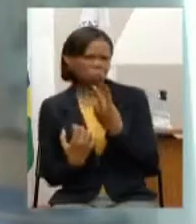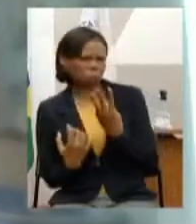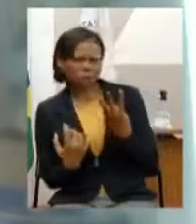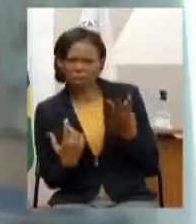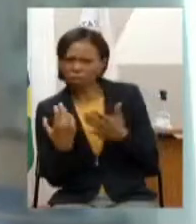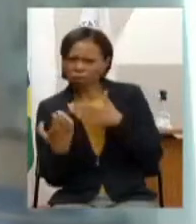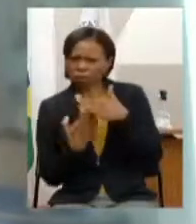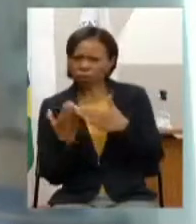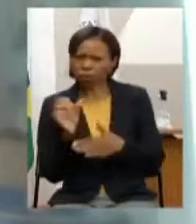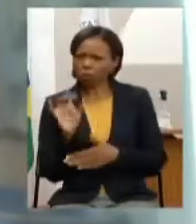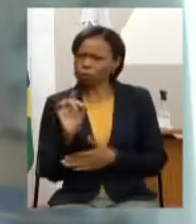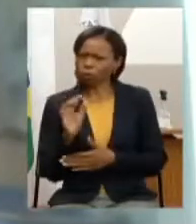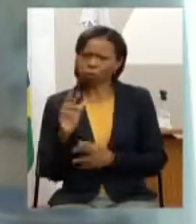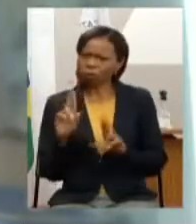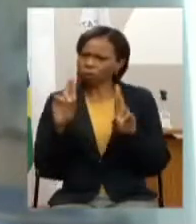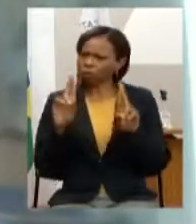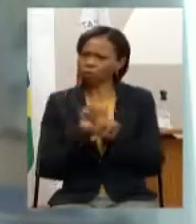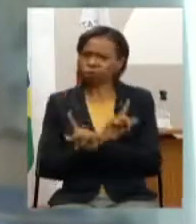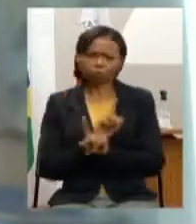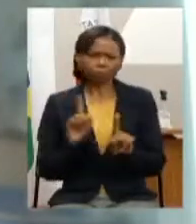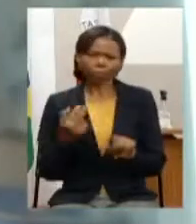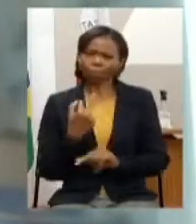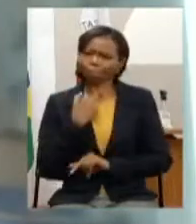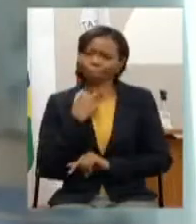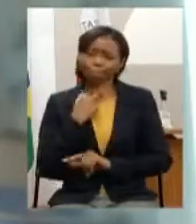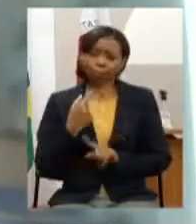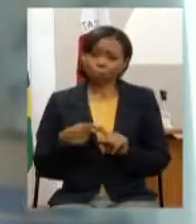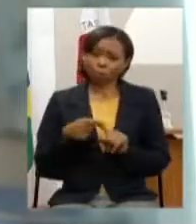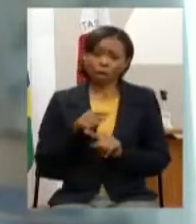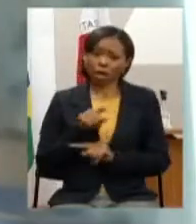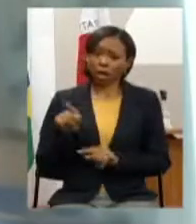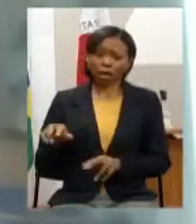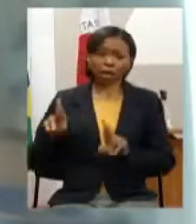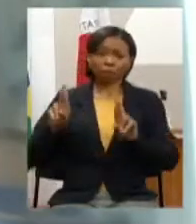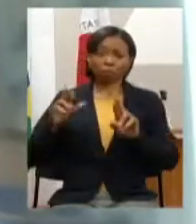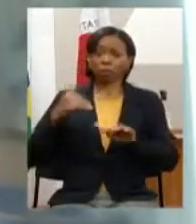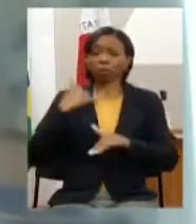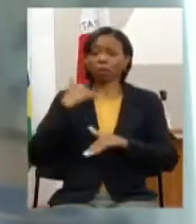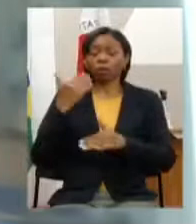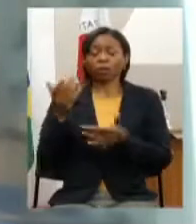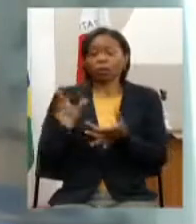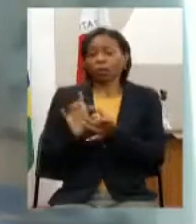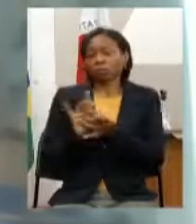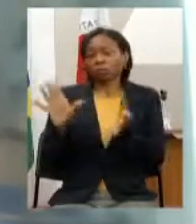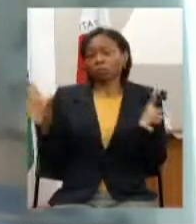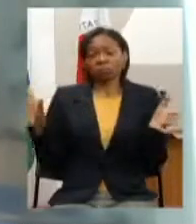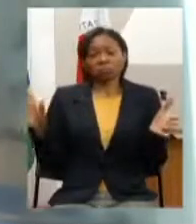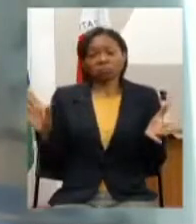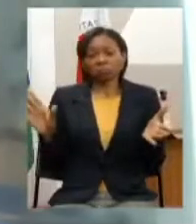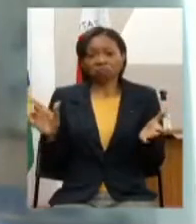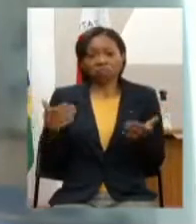concessionárias que fazem dessa concessão o que bem querem em função dos seus melhores interesses